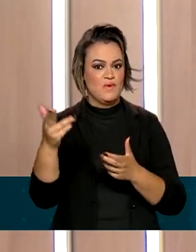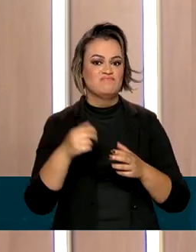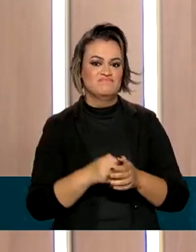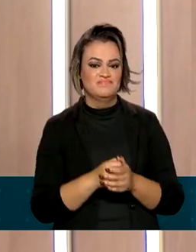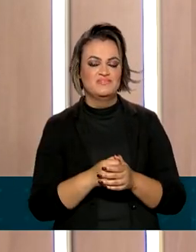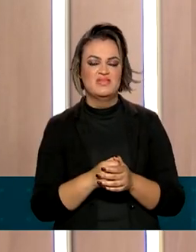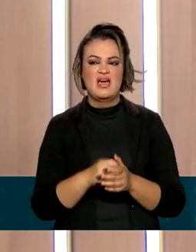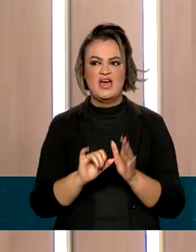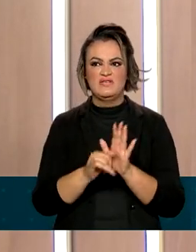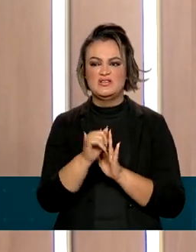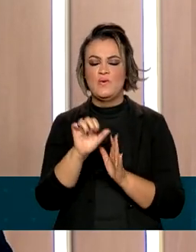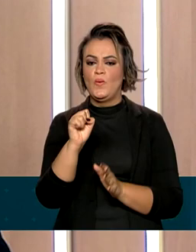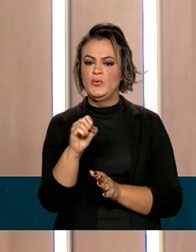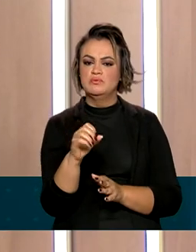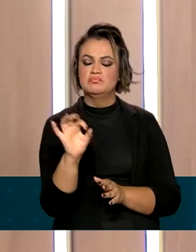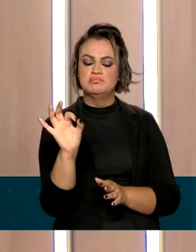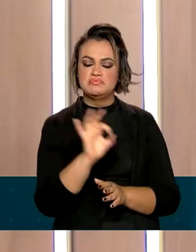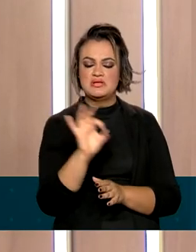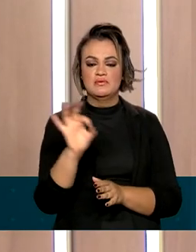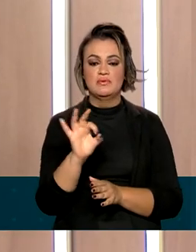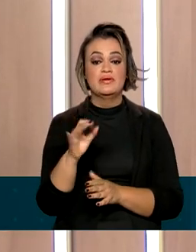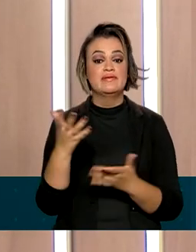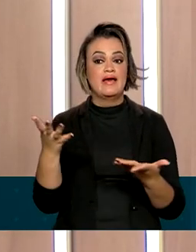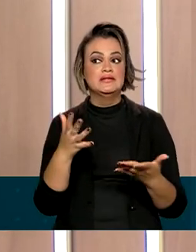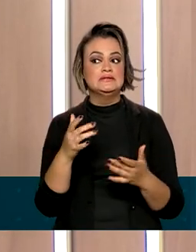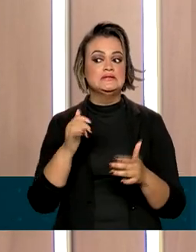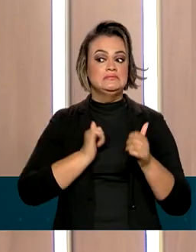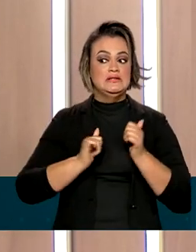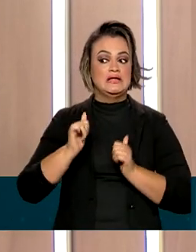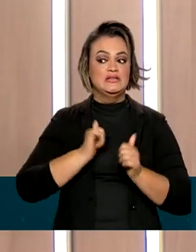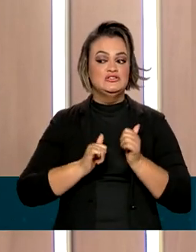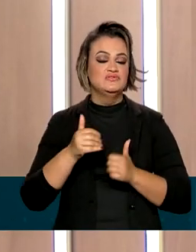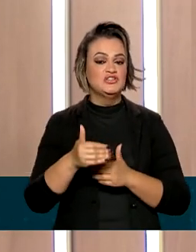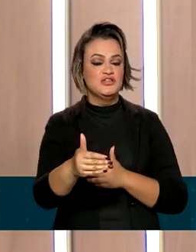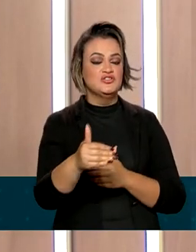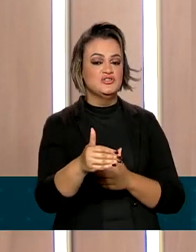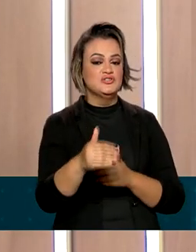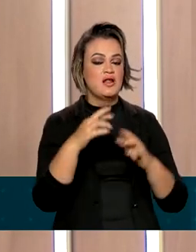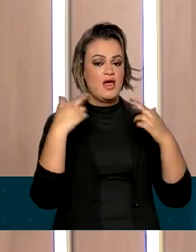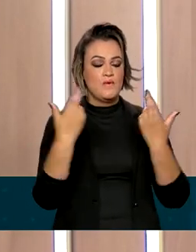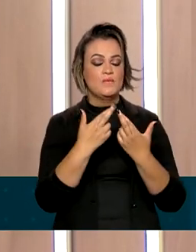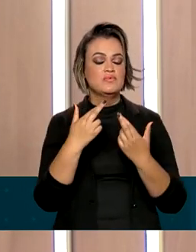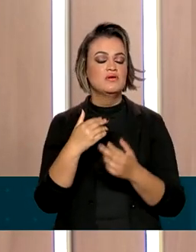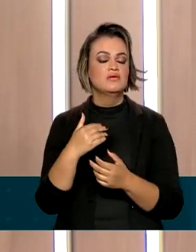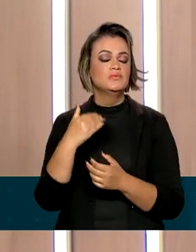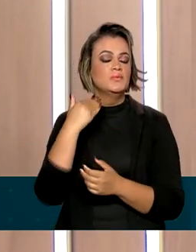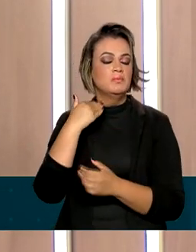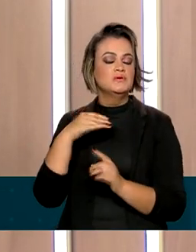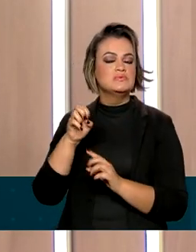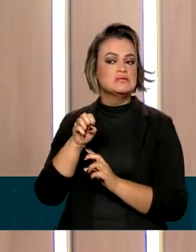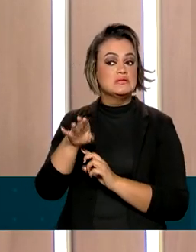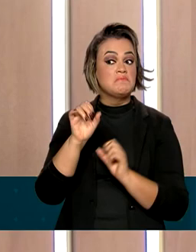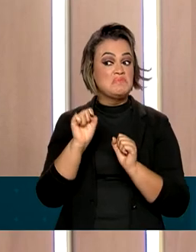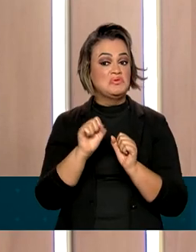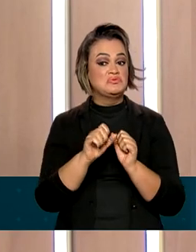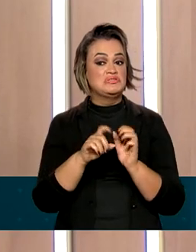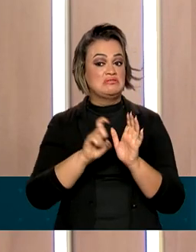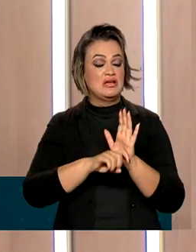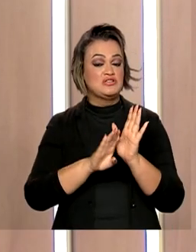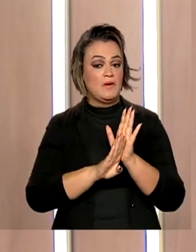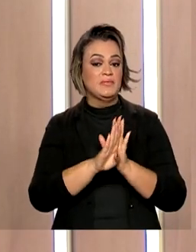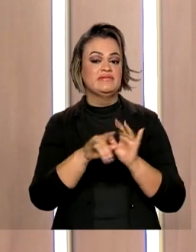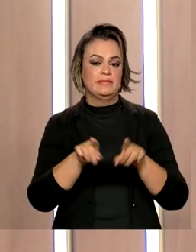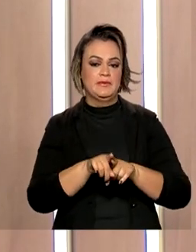chegando a 8% e isso faz com que haja uma expectativa de que na próxima reunião do Banco Central Europeu deverá haver um aumento da taxa de juros